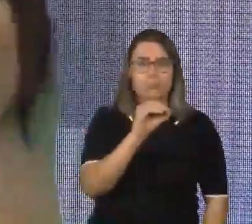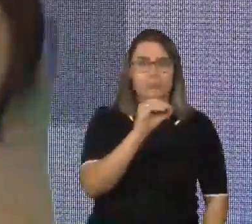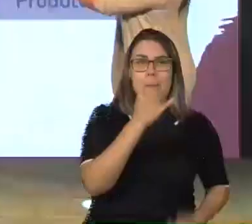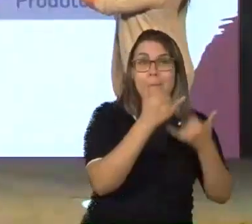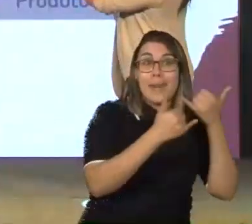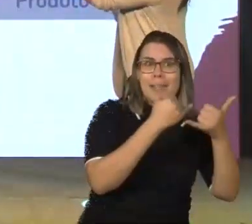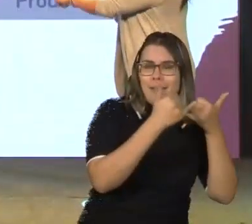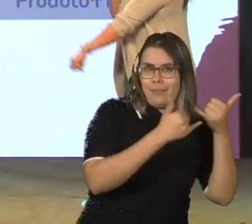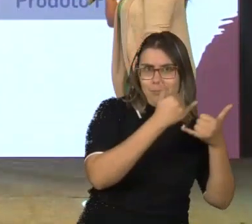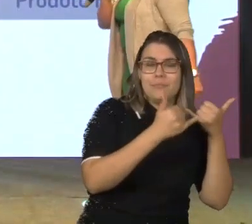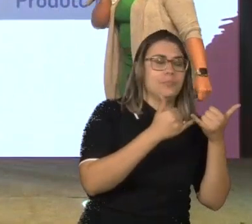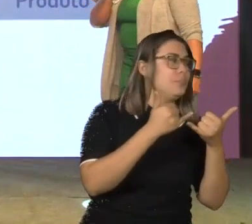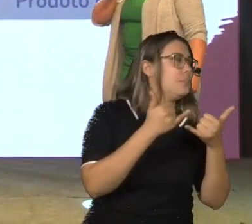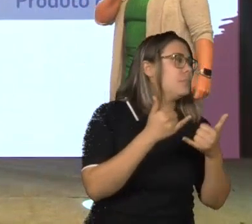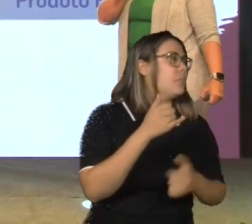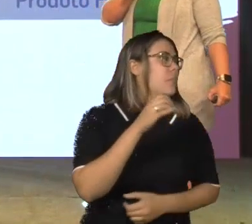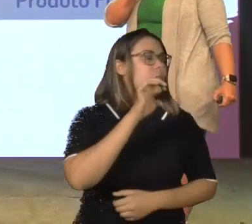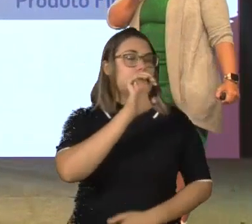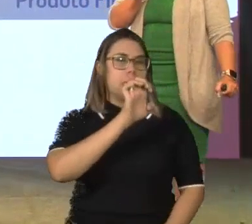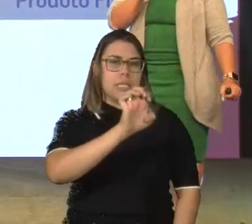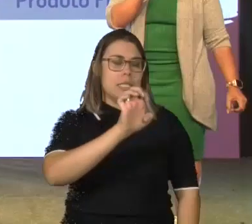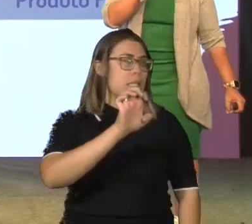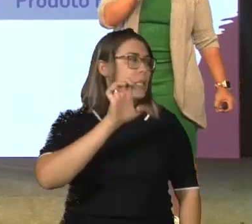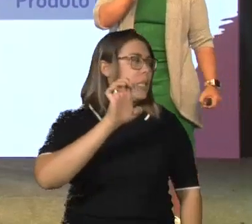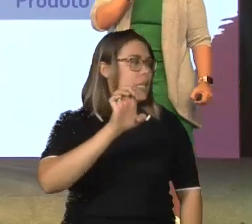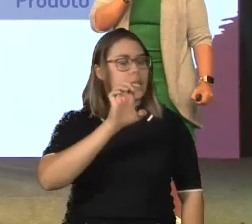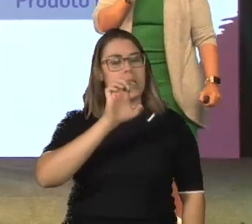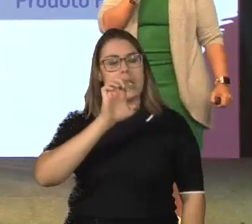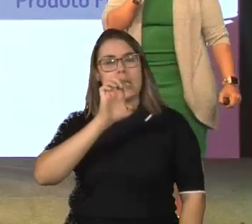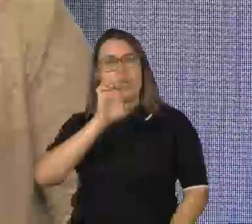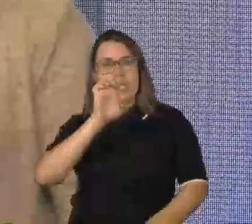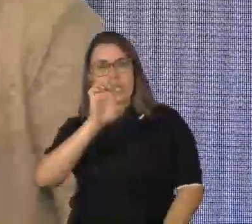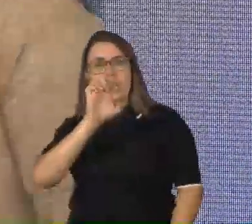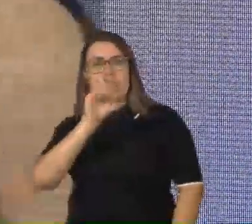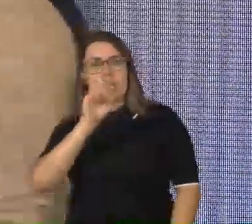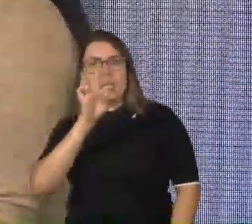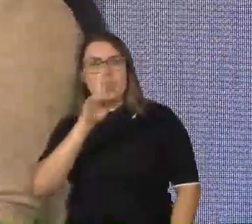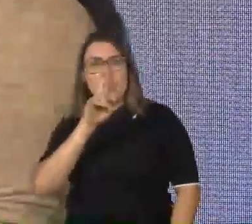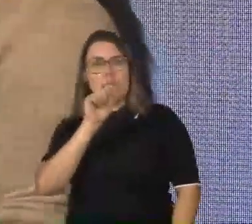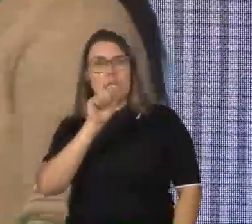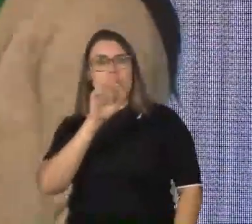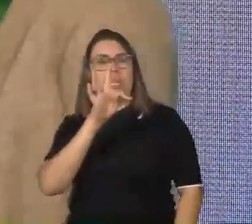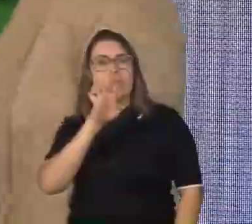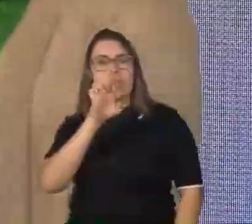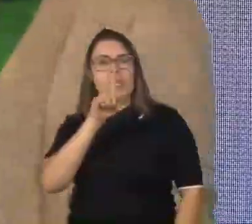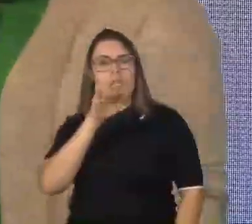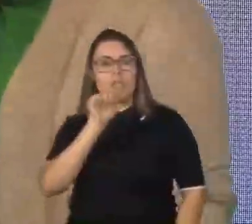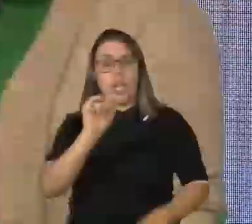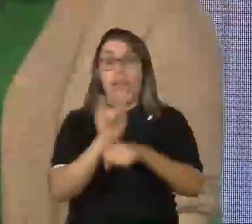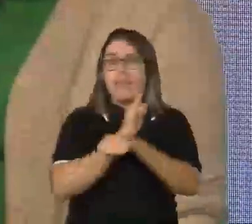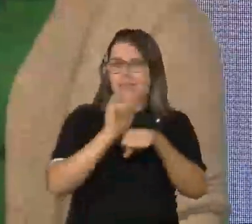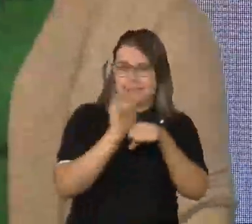Versos E, segunda etapa, estratégia. Versos PF,